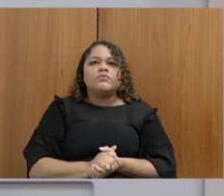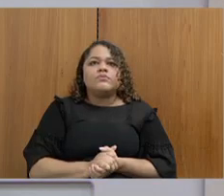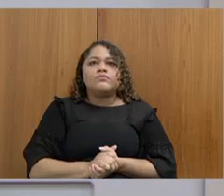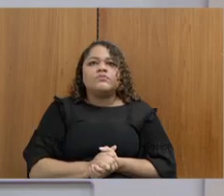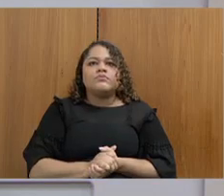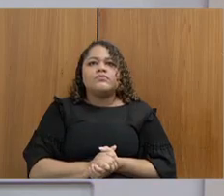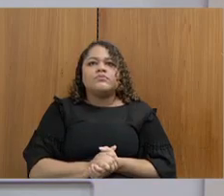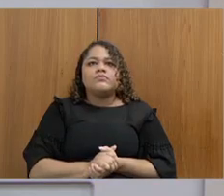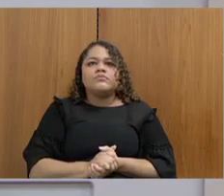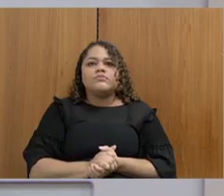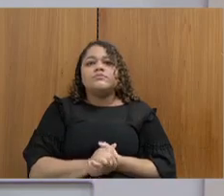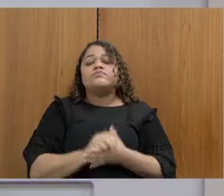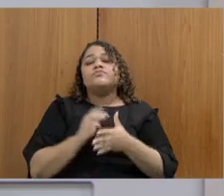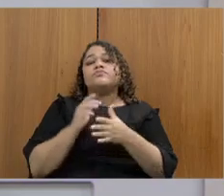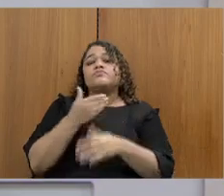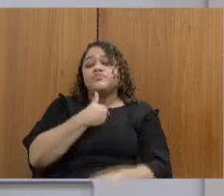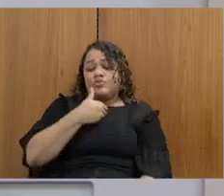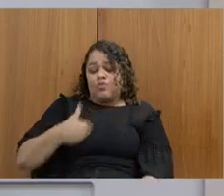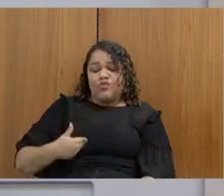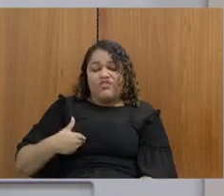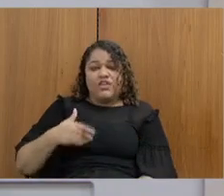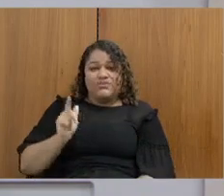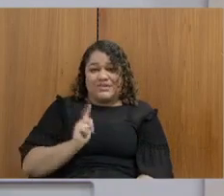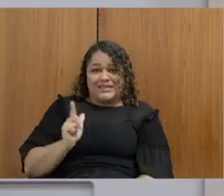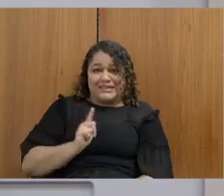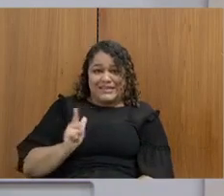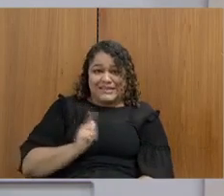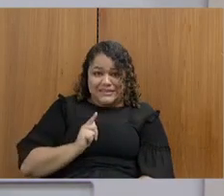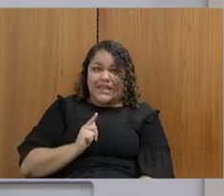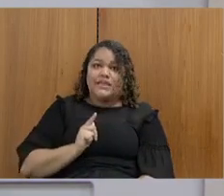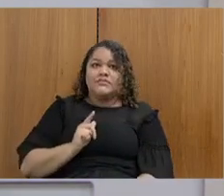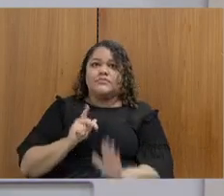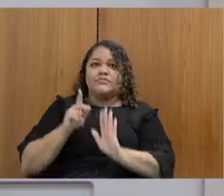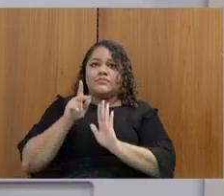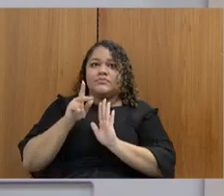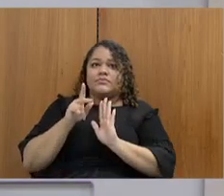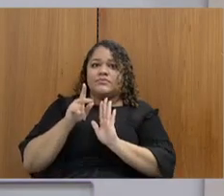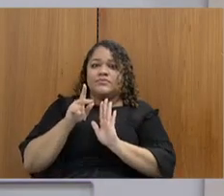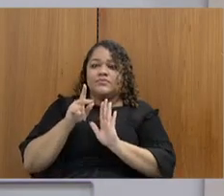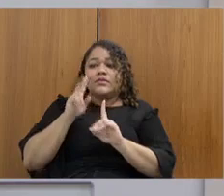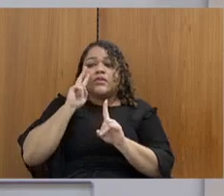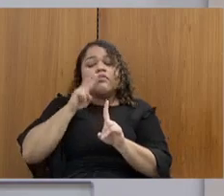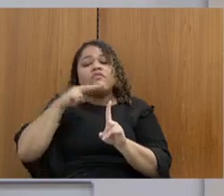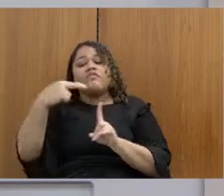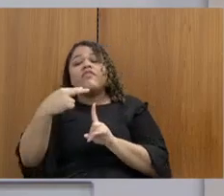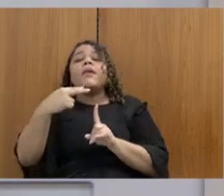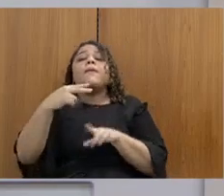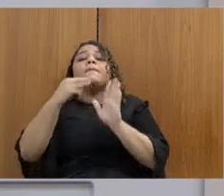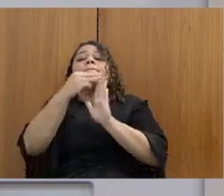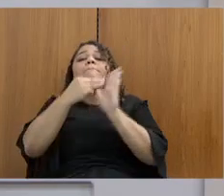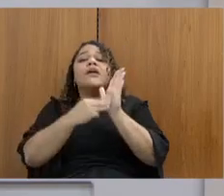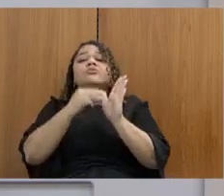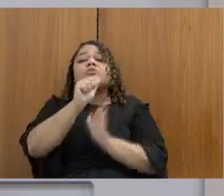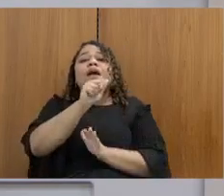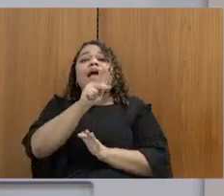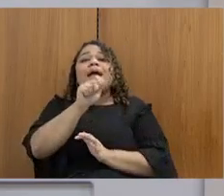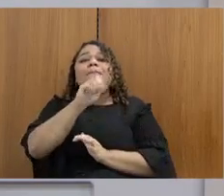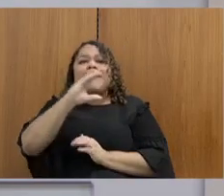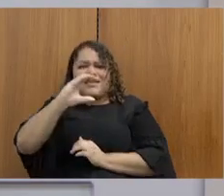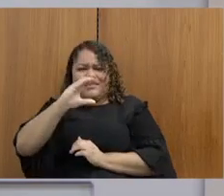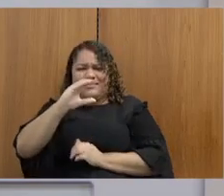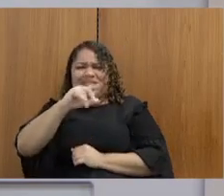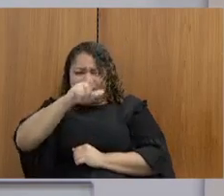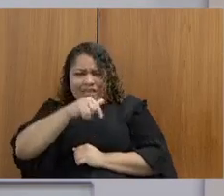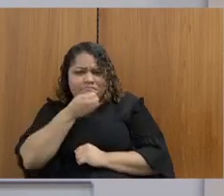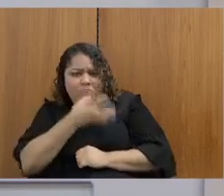projeto? O governo tem um projeto no sentido do... Primeiro, como o governo enxerga o método APAC? E, segundo, se entende que é um bom